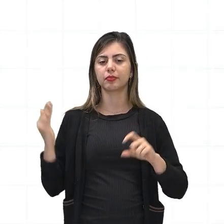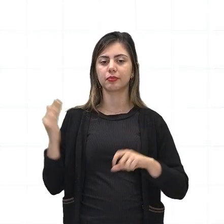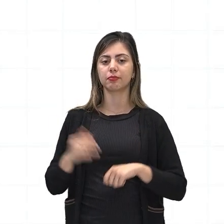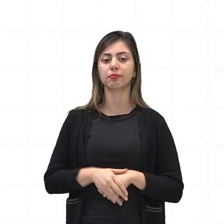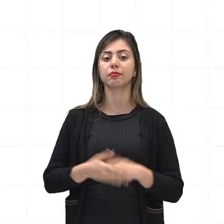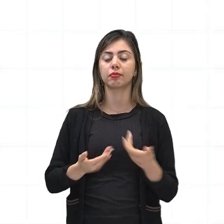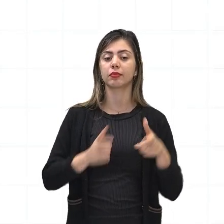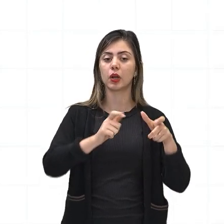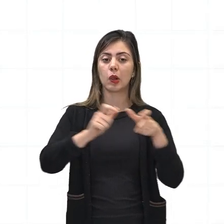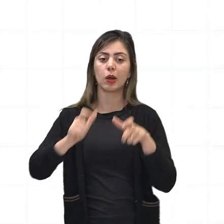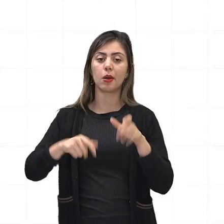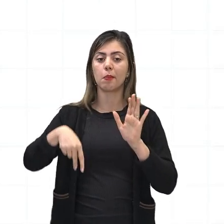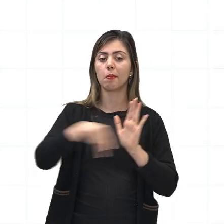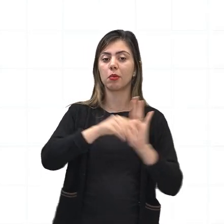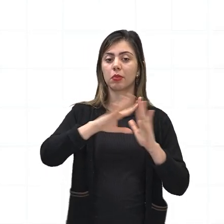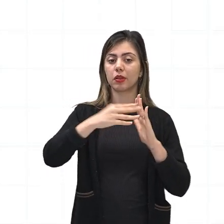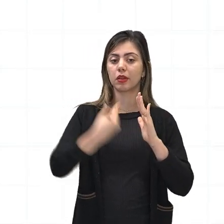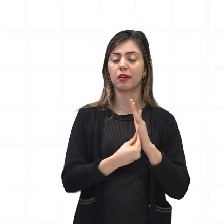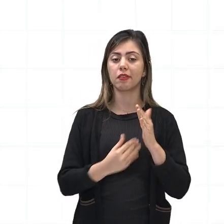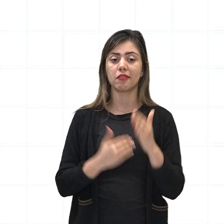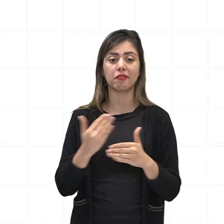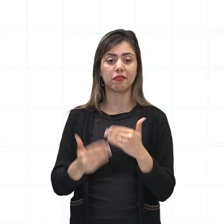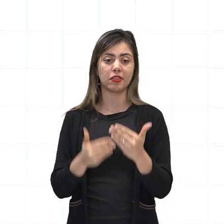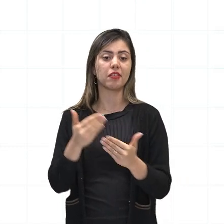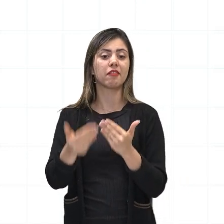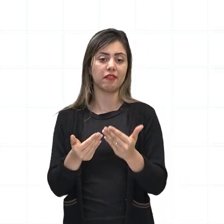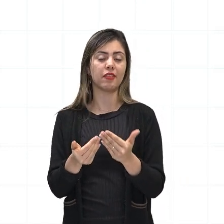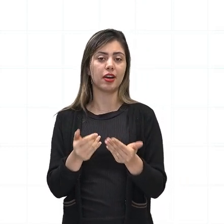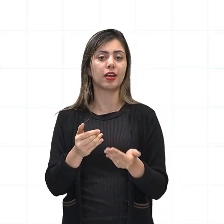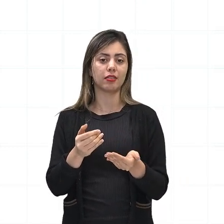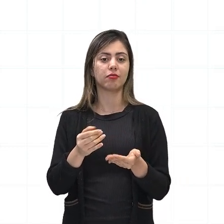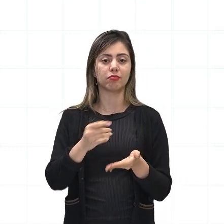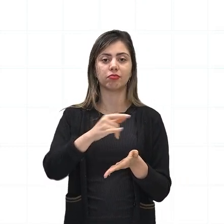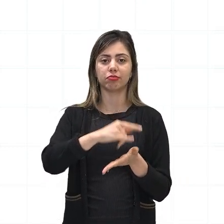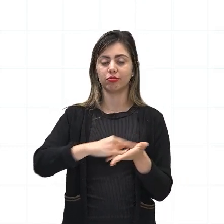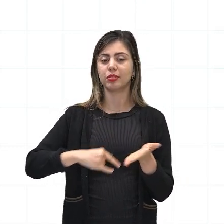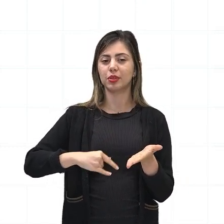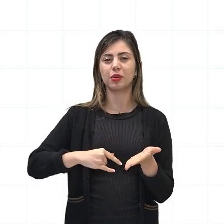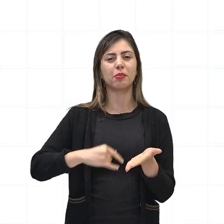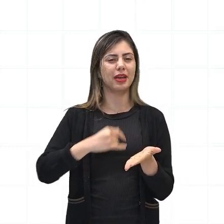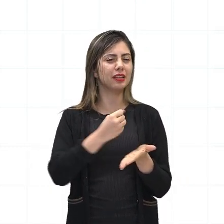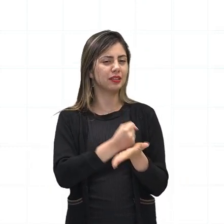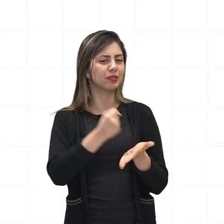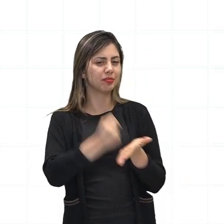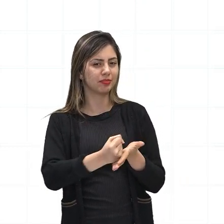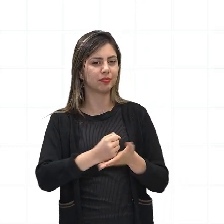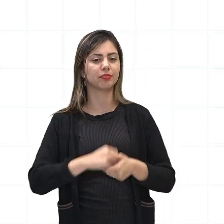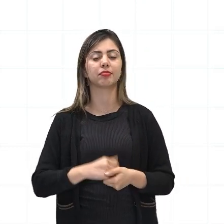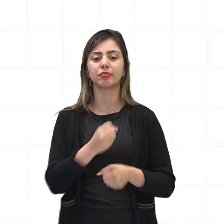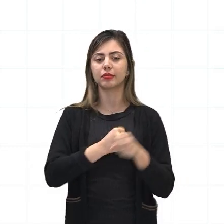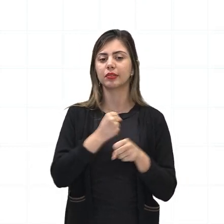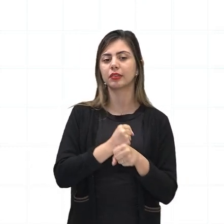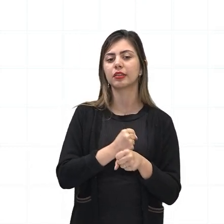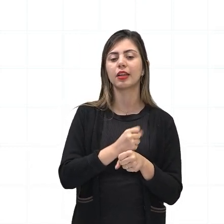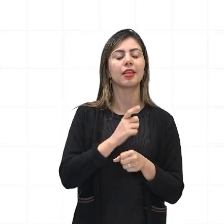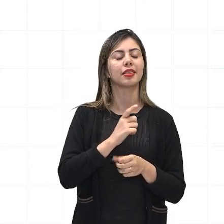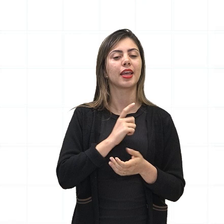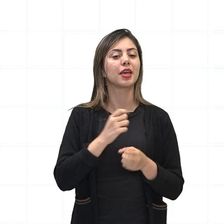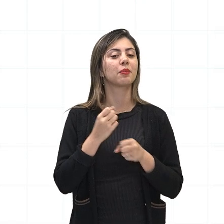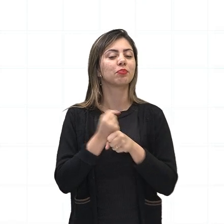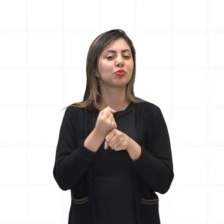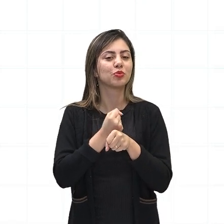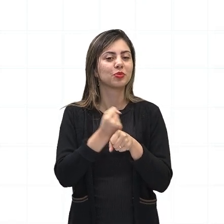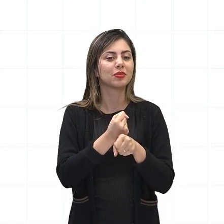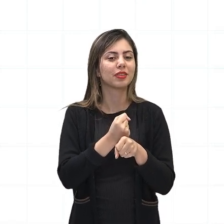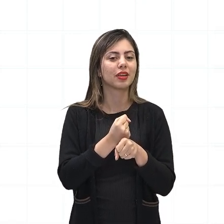Terras quilombolas em processo de regularização. Nós temos 1.787, tá?